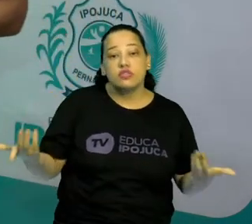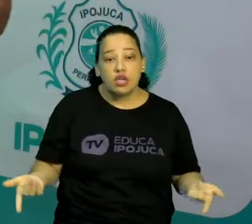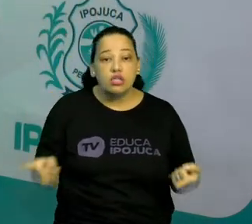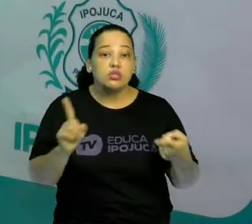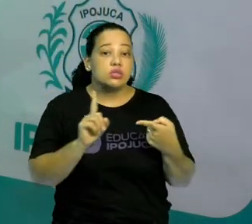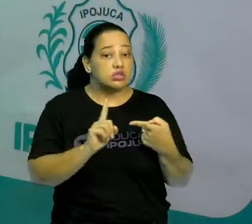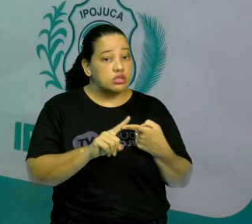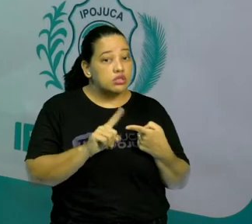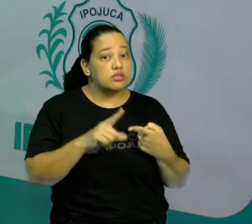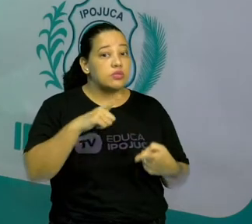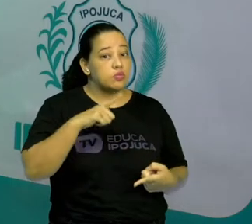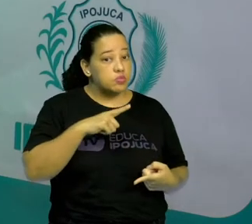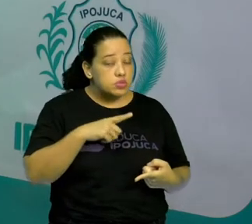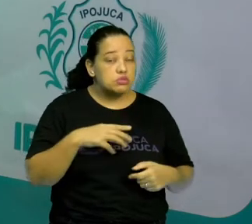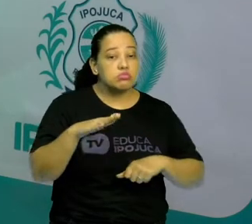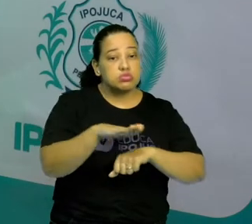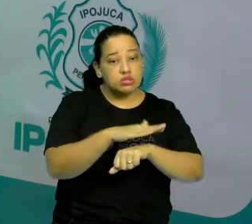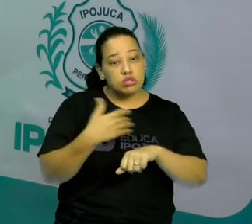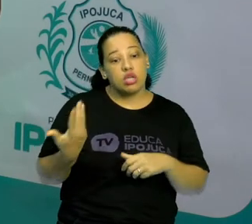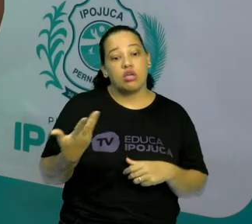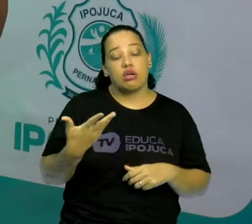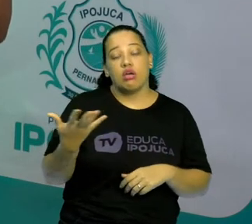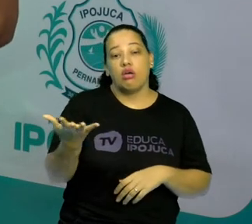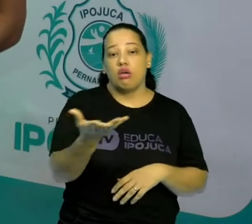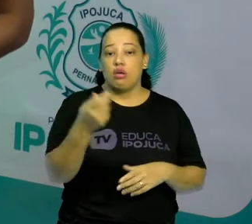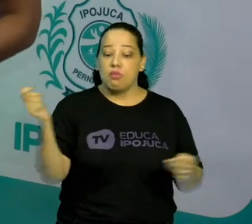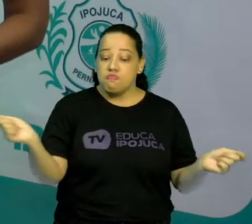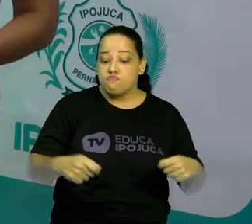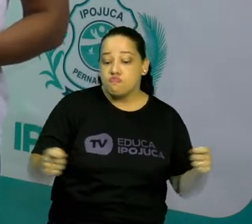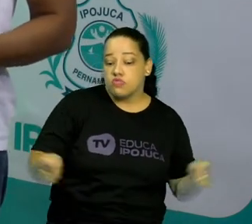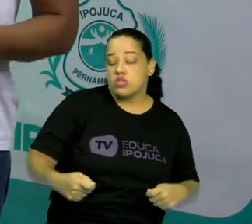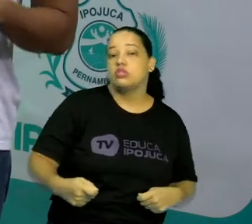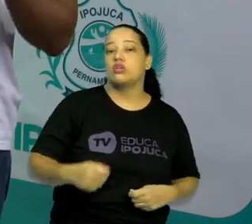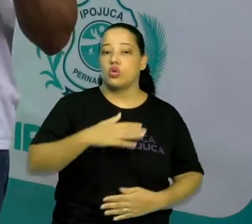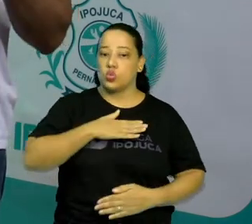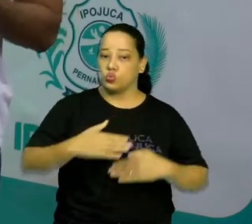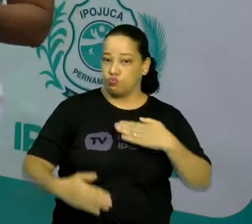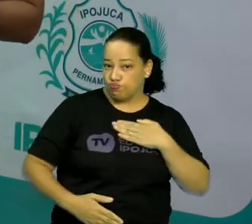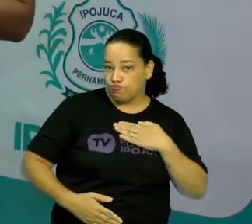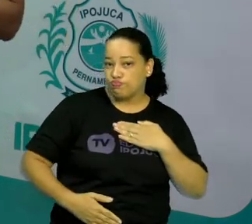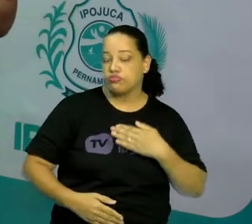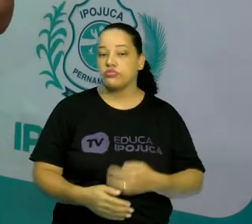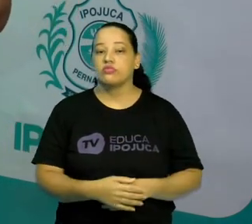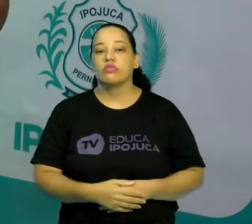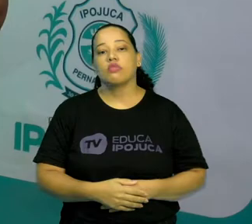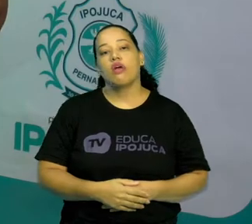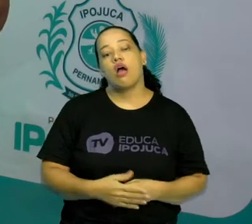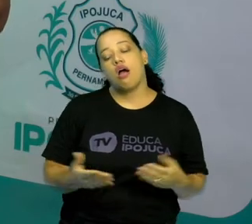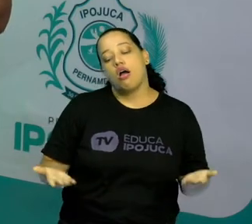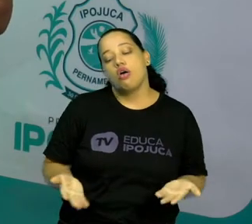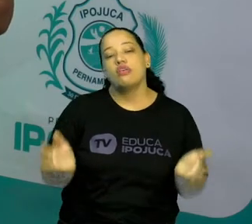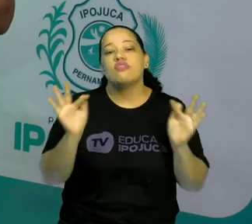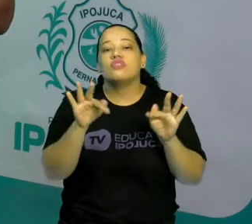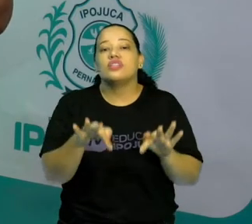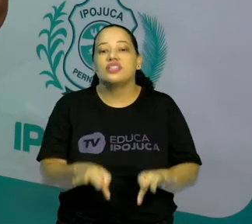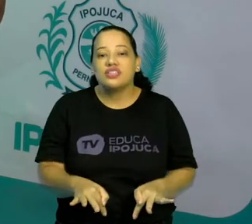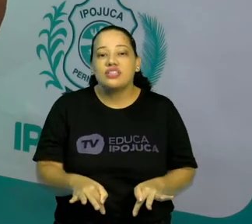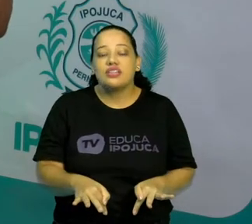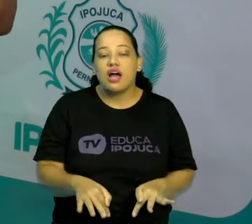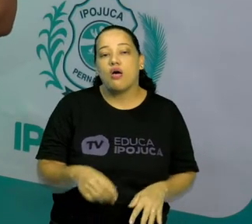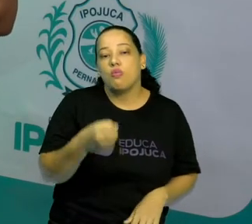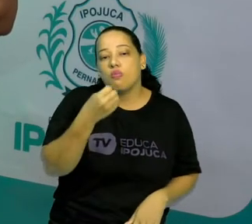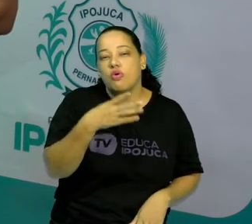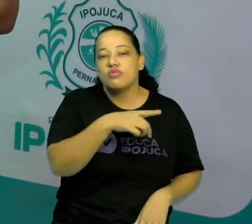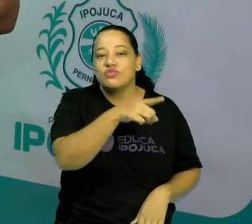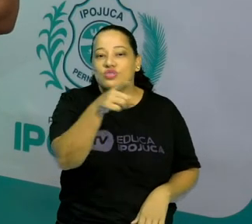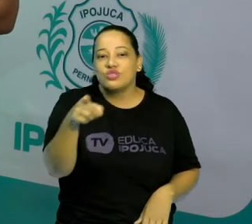capacidades físicas. Bom, antes da gente finalizar, eu deixo para vocês mais um